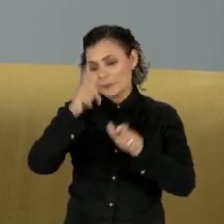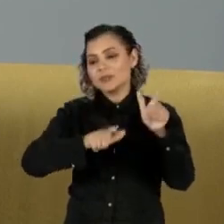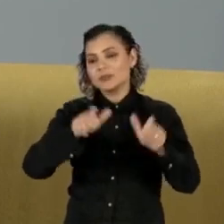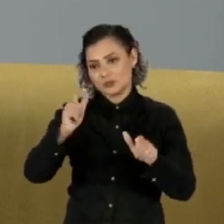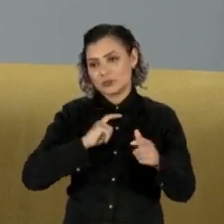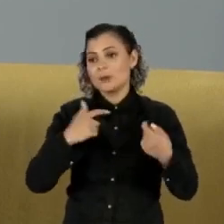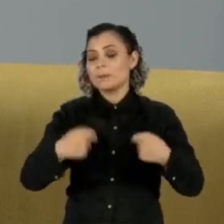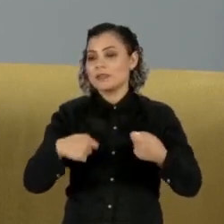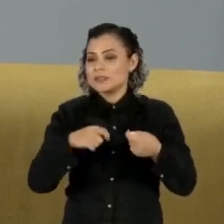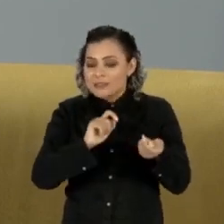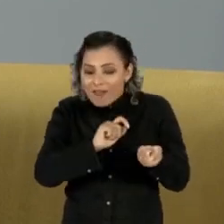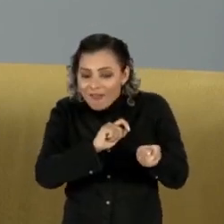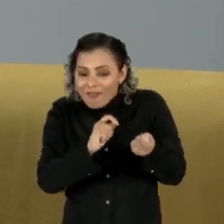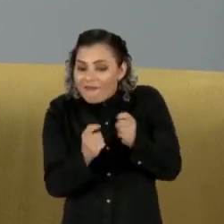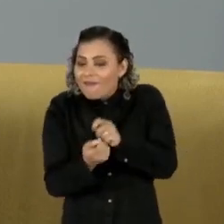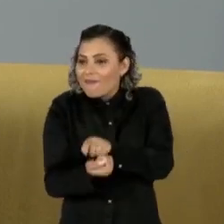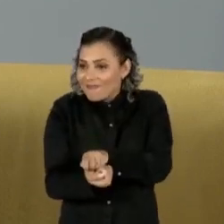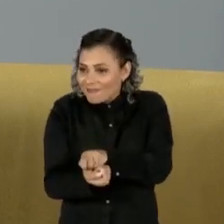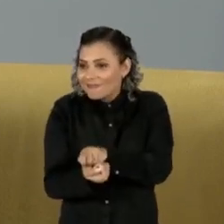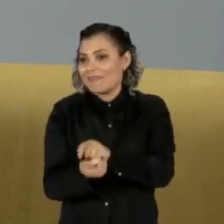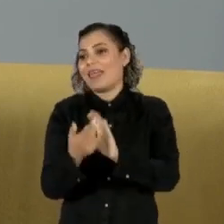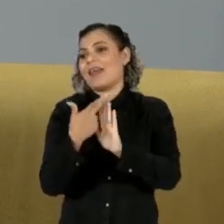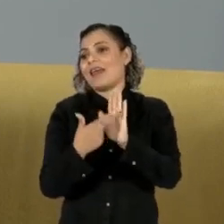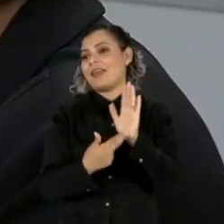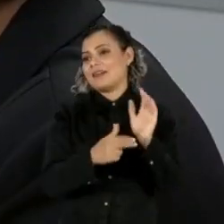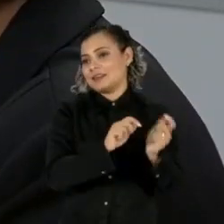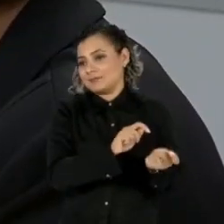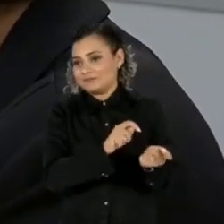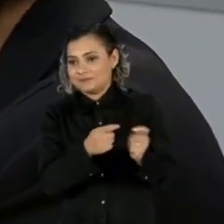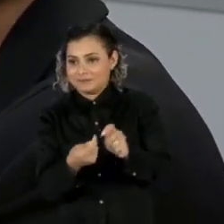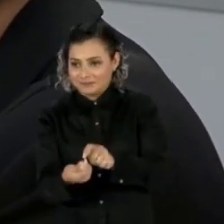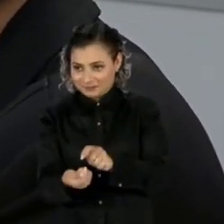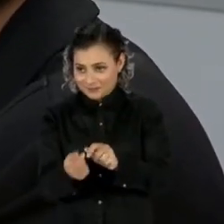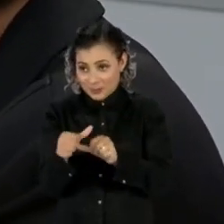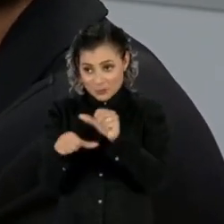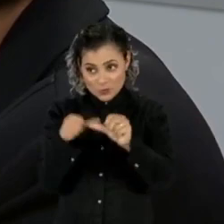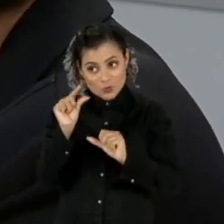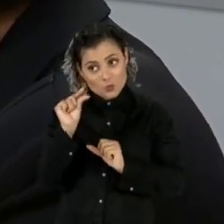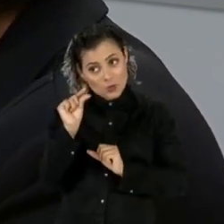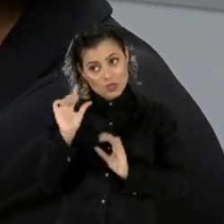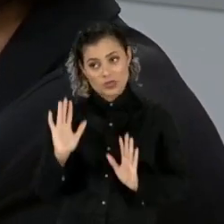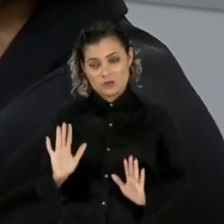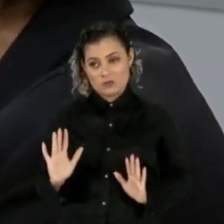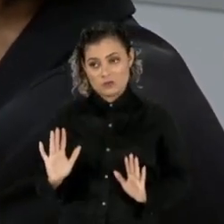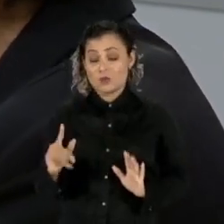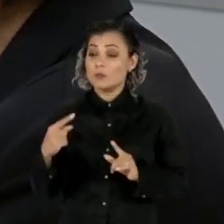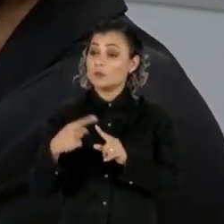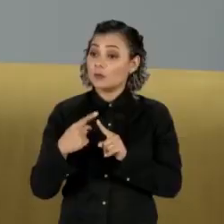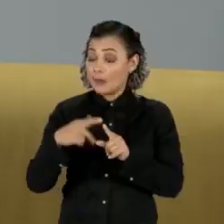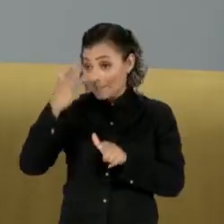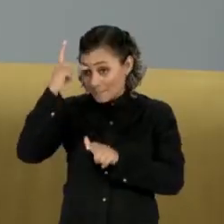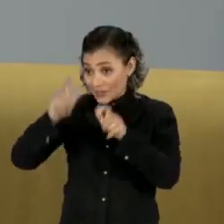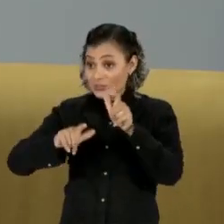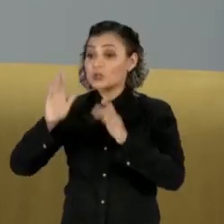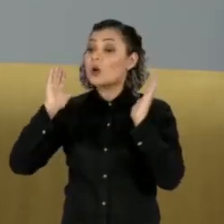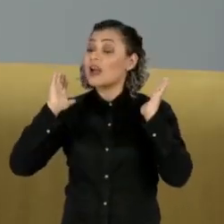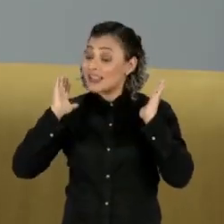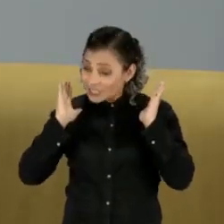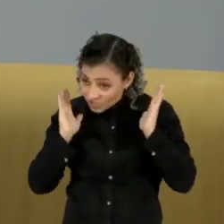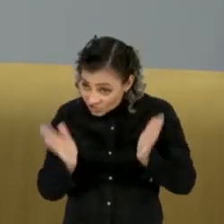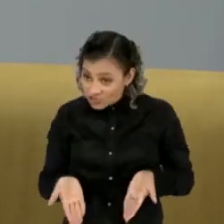encarar aí as chamadas regras de transição. Ela vai atingir muito mais a quem vai já estar,